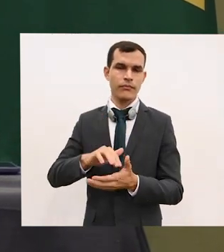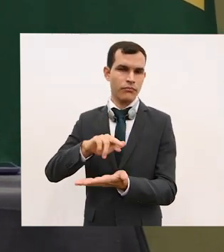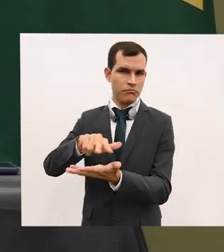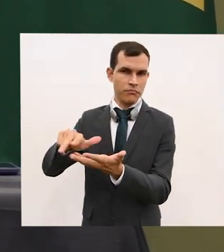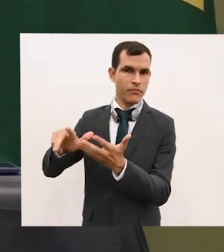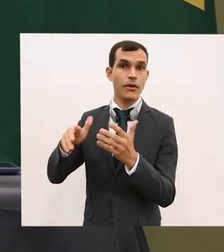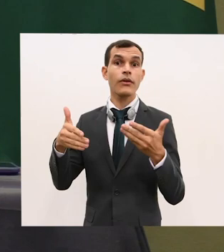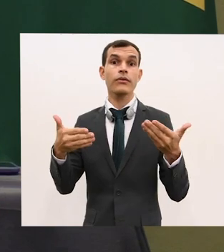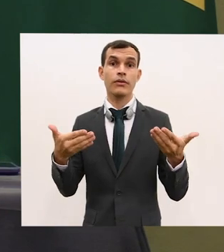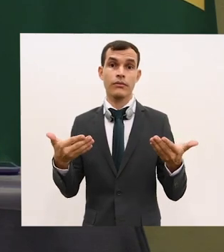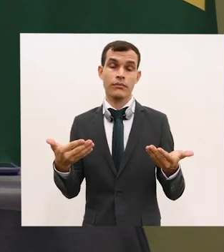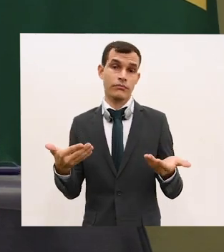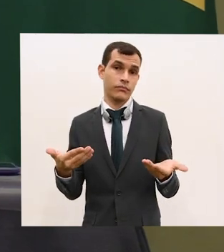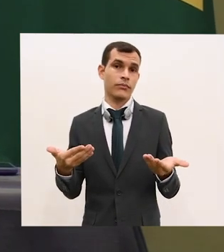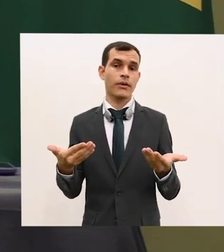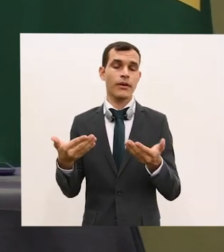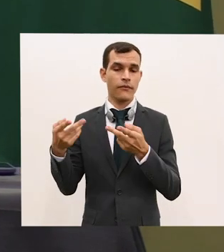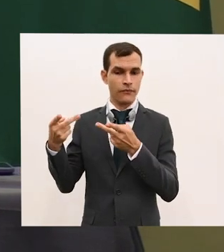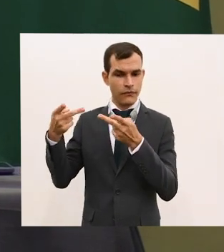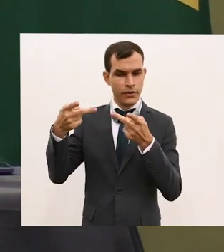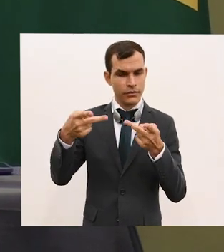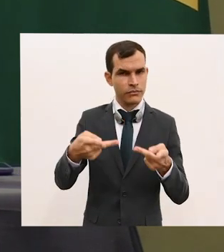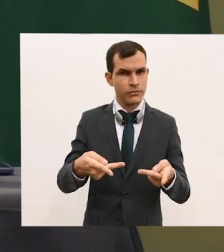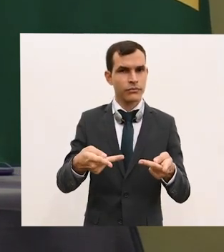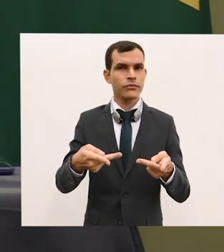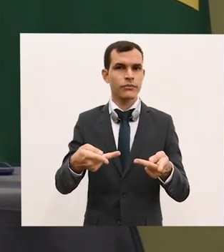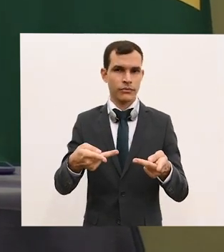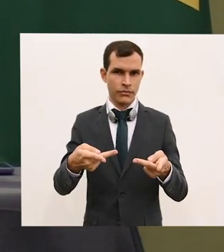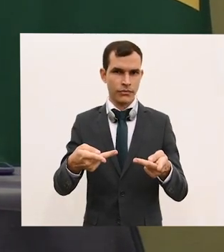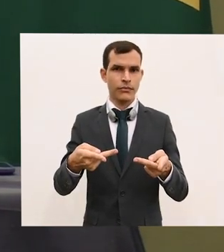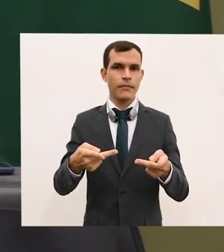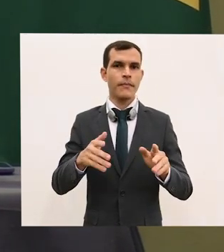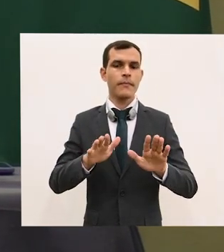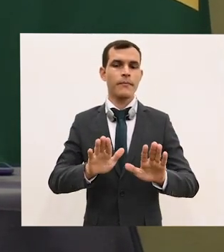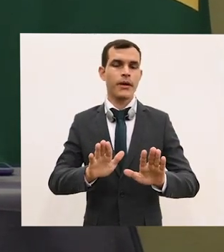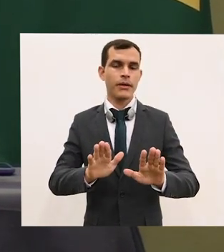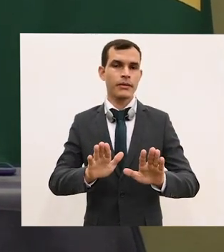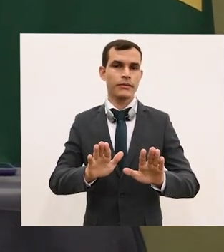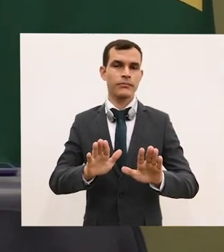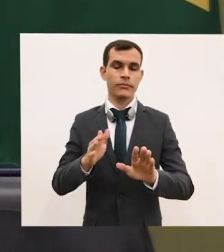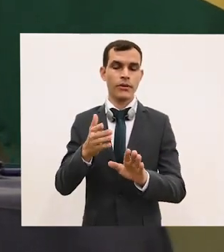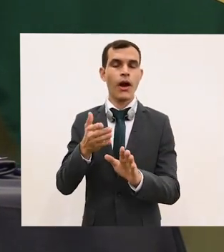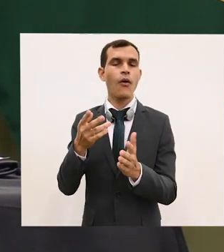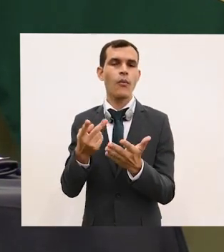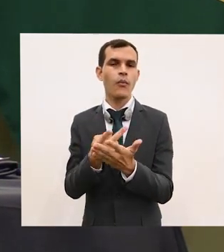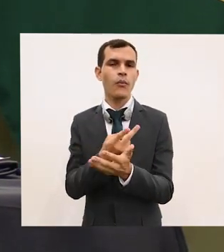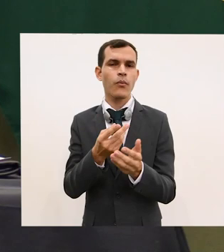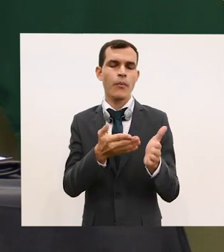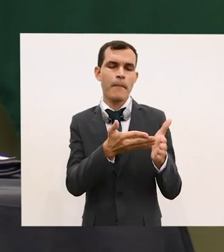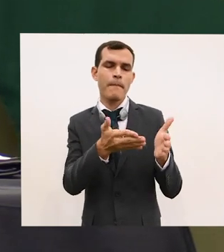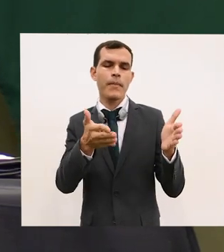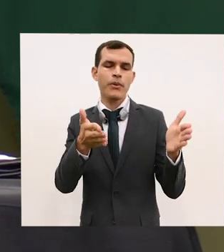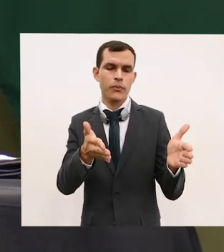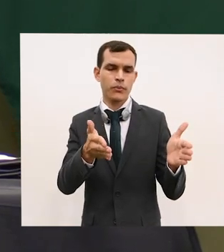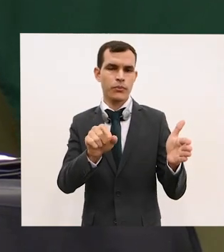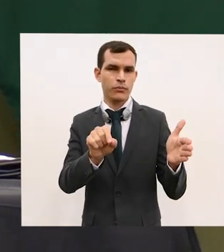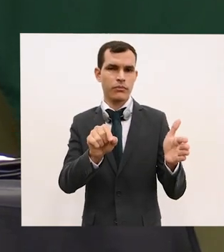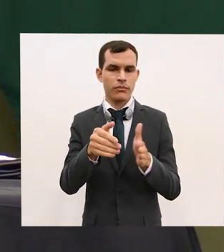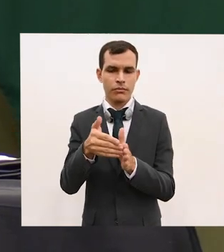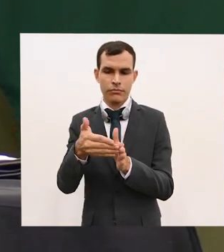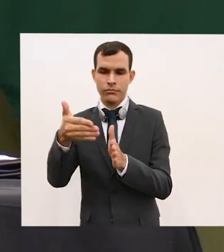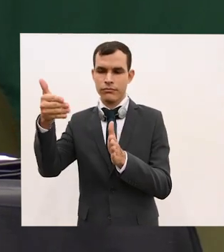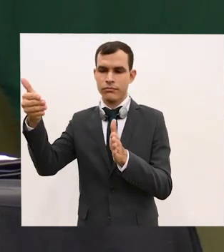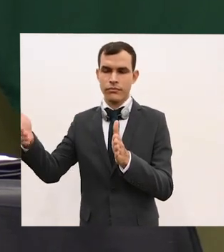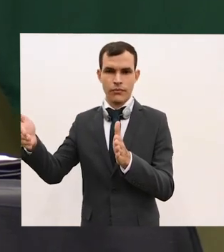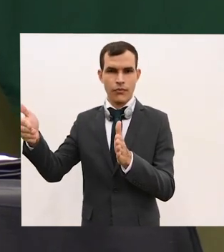acontece há um par de meses, antes da 12ª Conferência Ministerial da OMC,